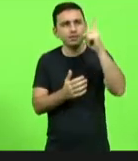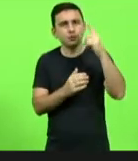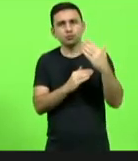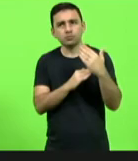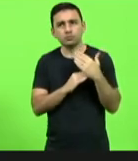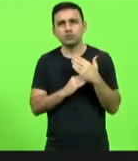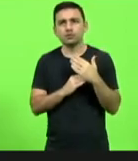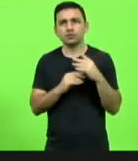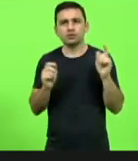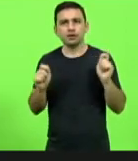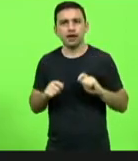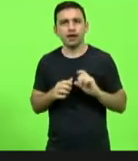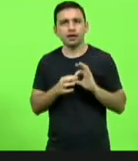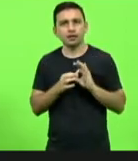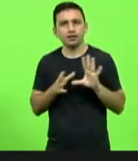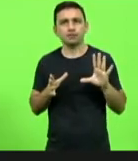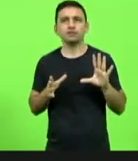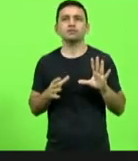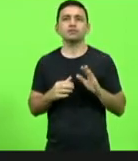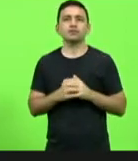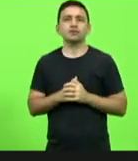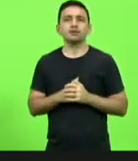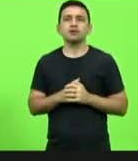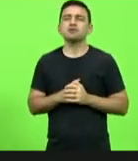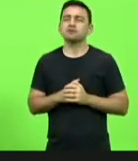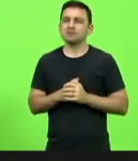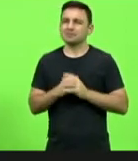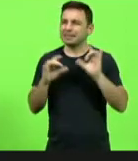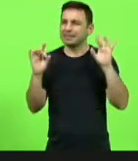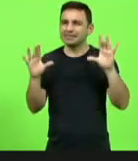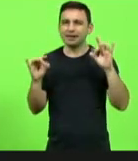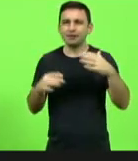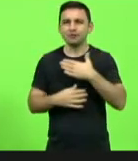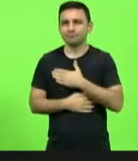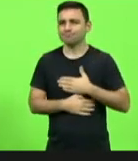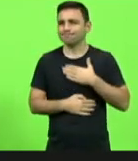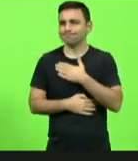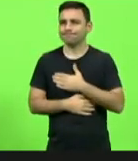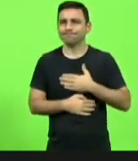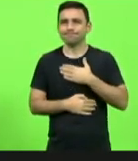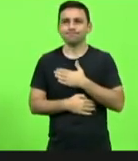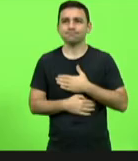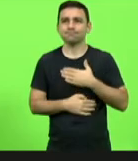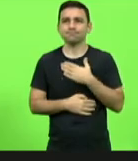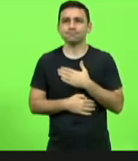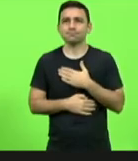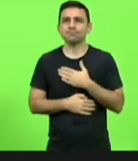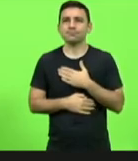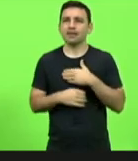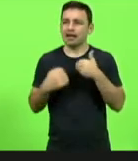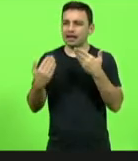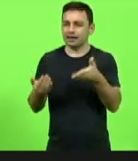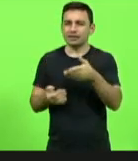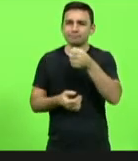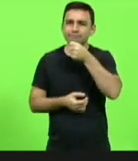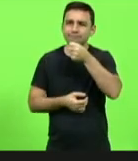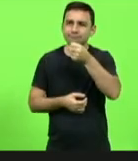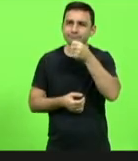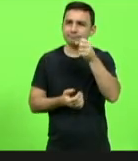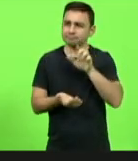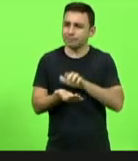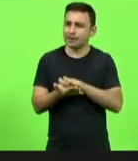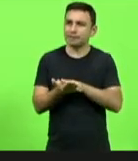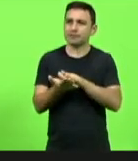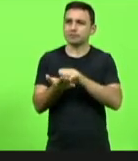permitir e foi maravilhoso eu fiquei maravilhado aqui com essa com essa reportagem parabéns pela